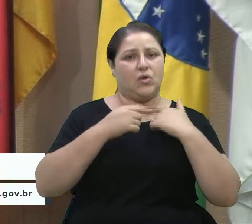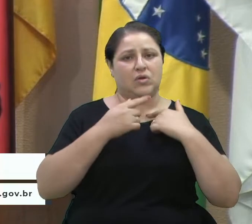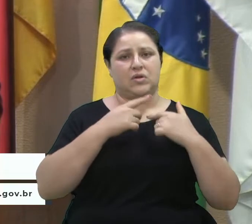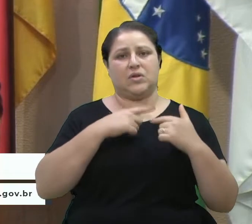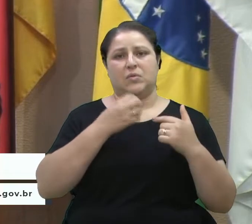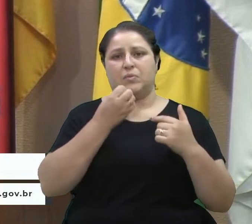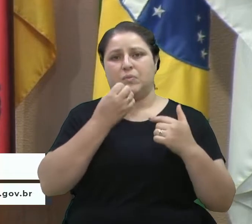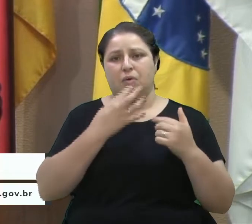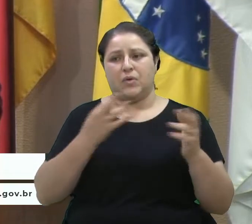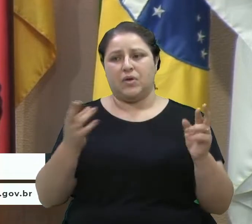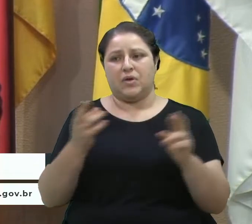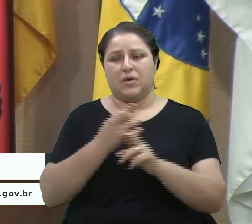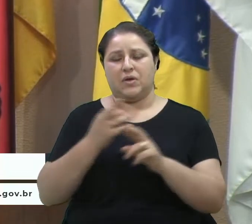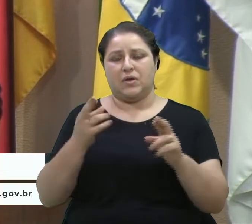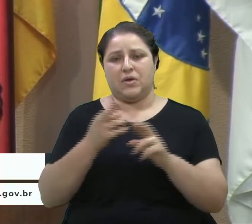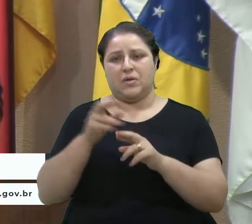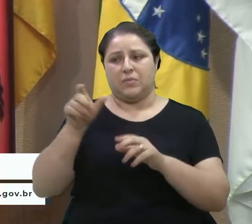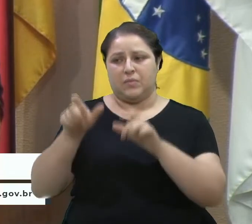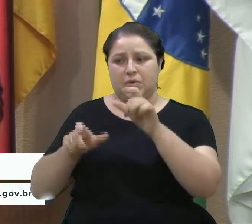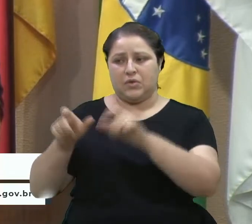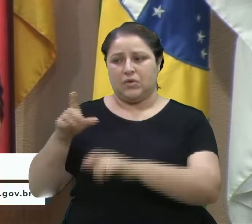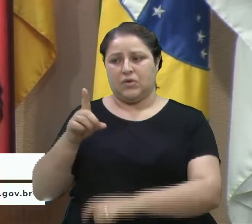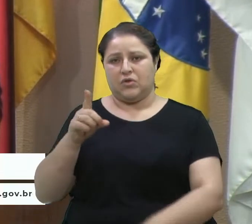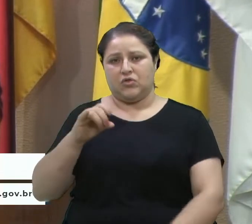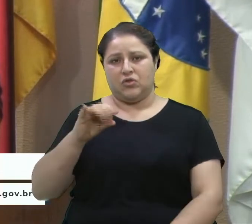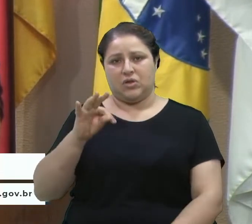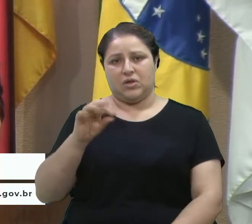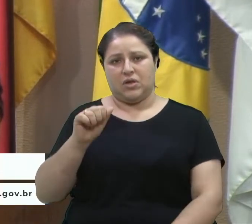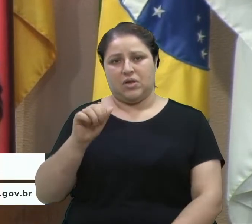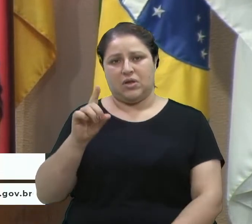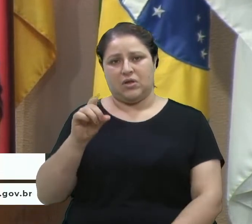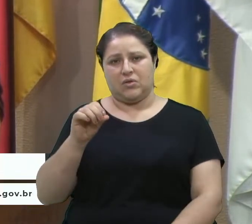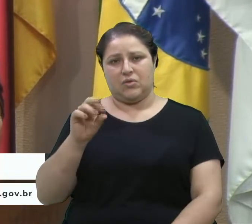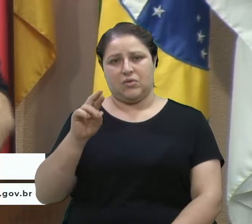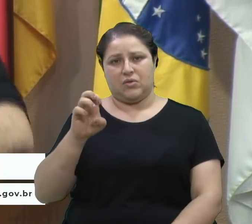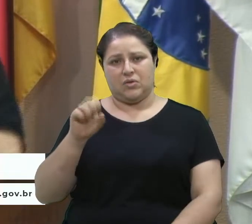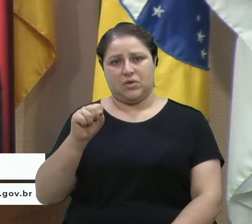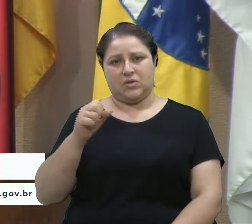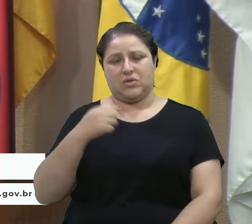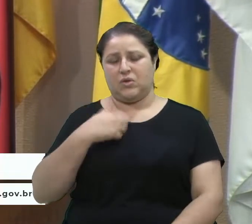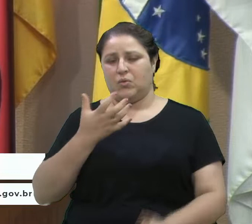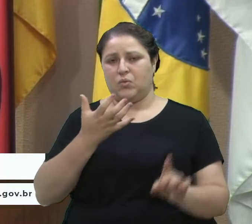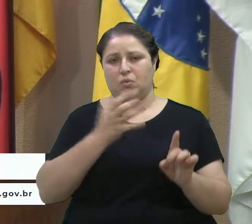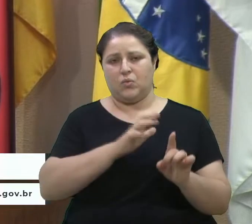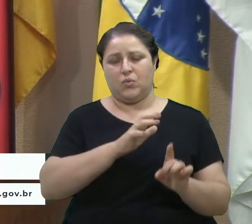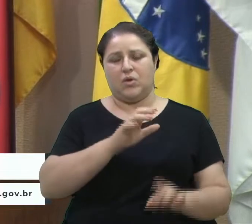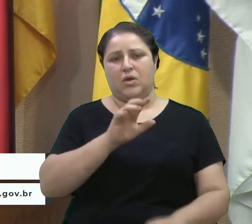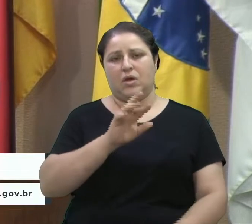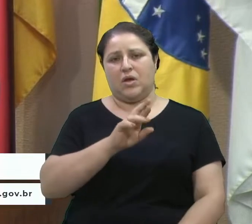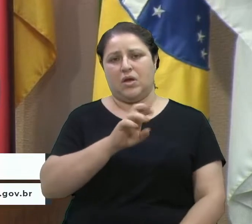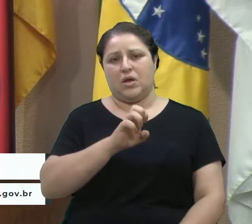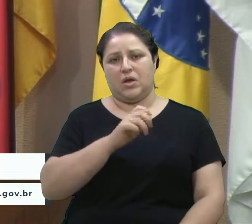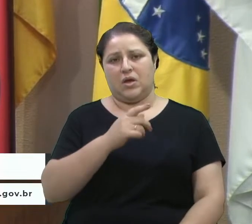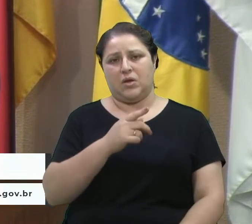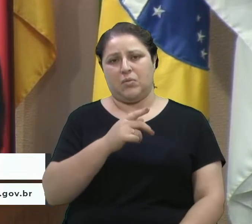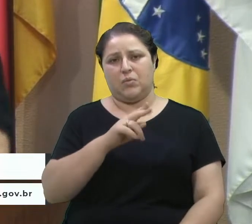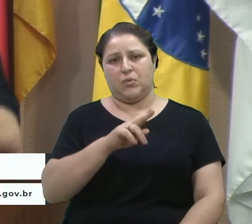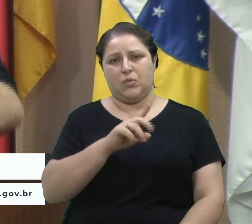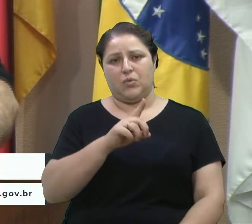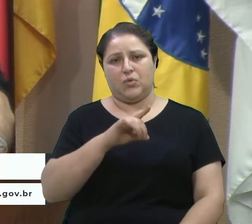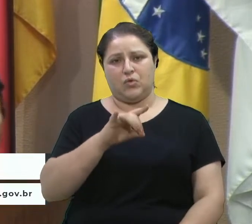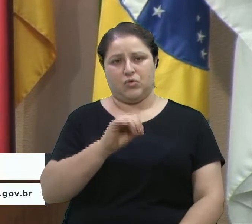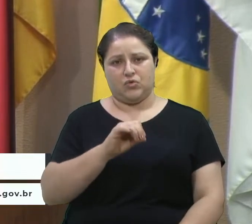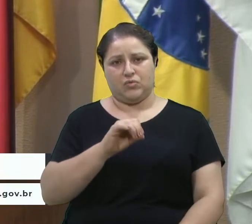relações com ditadores, vereador Marcon. Então, aqui fica meu repúdio. E dizer que, enquanto a gente estiver,